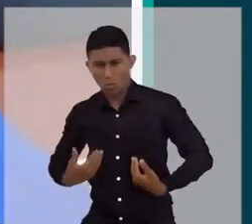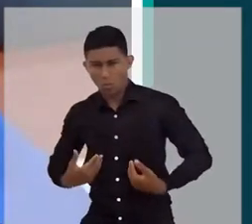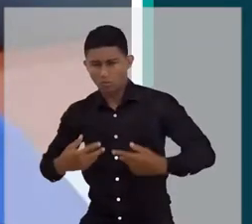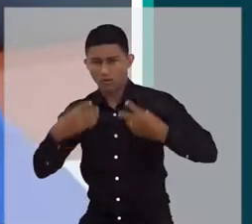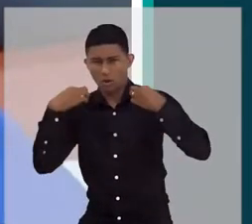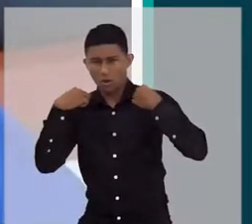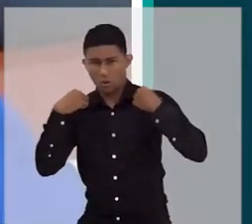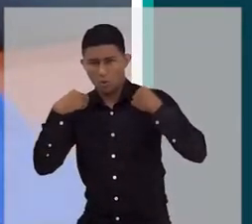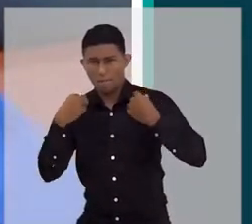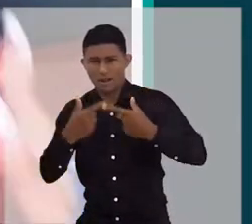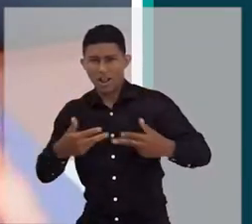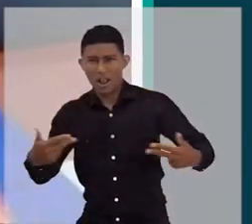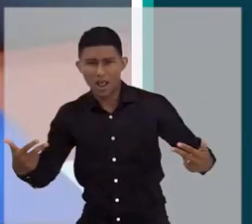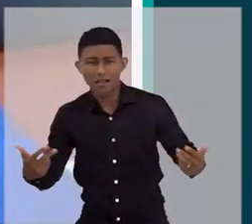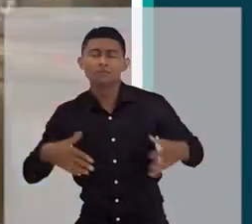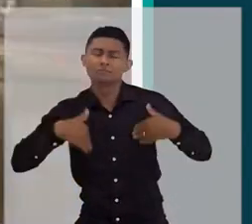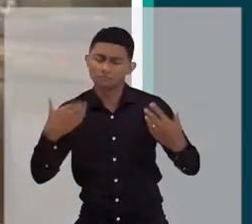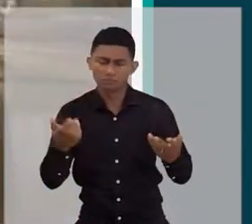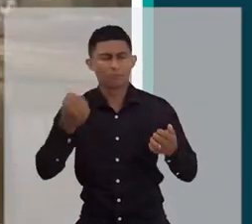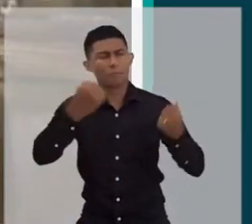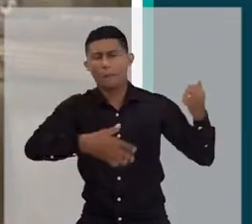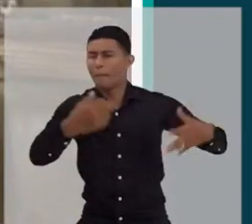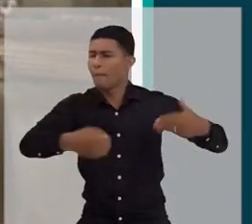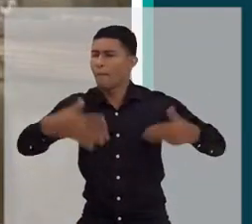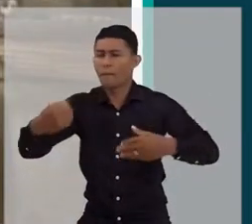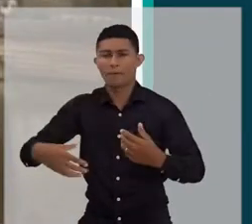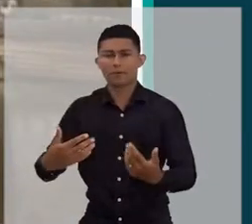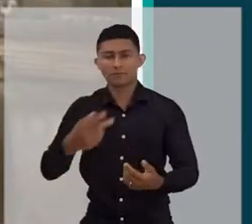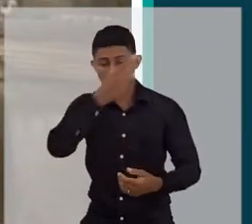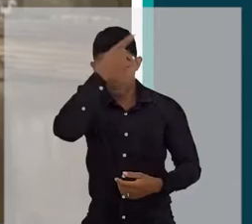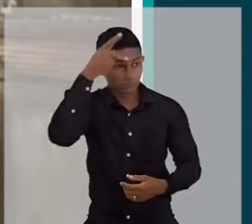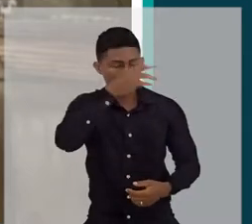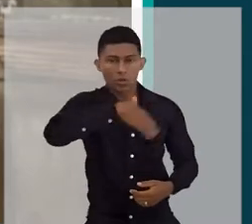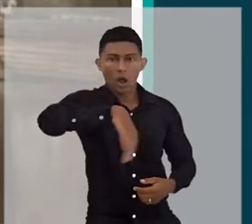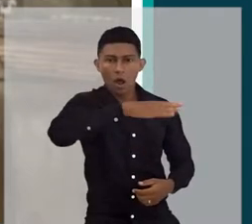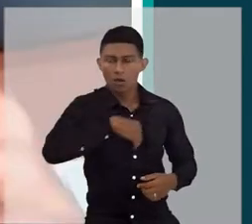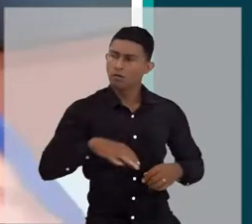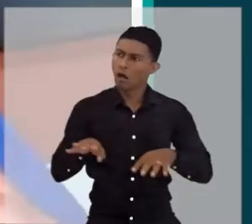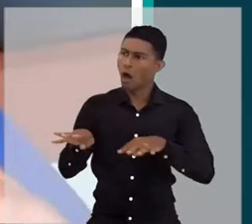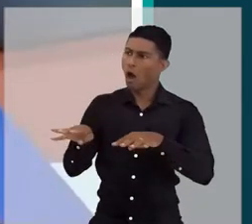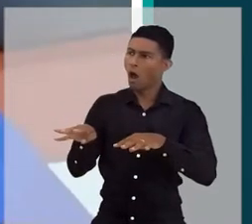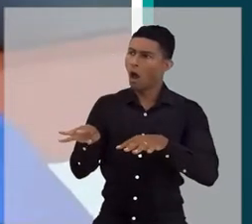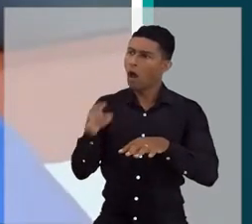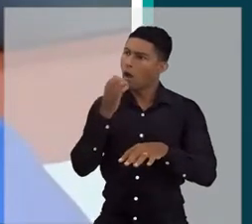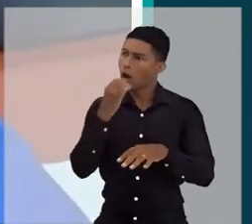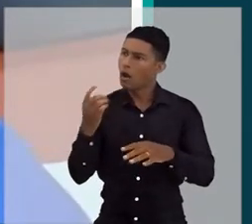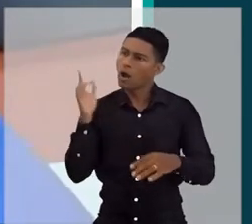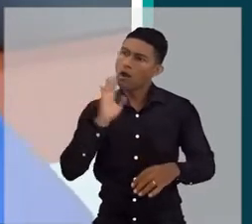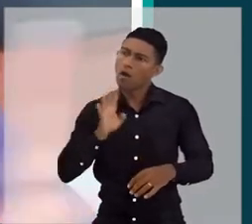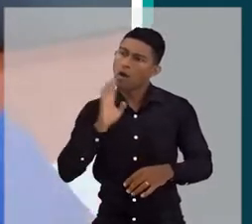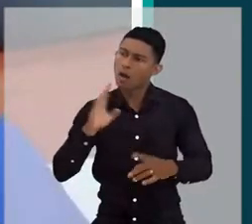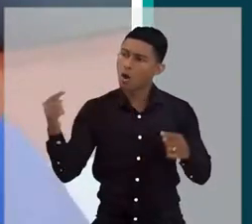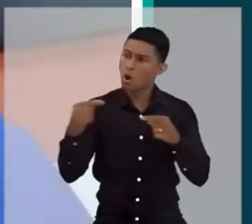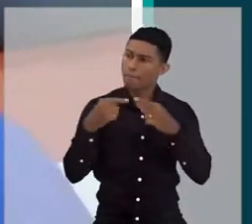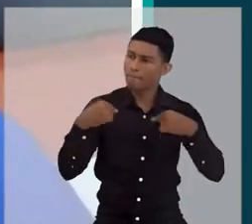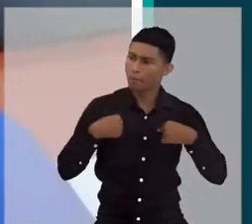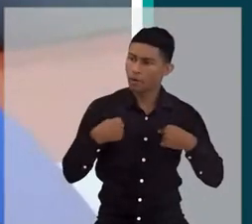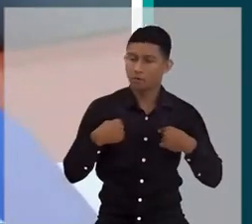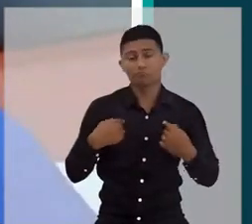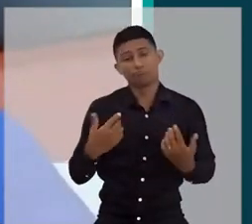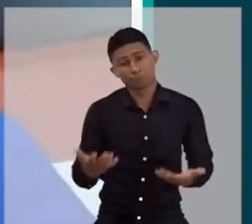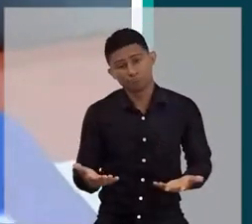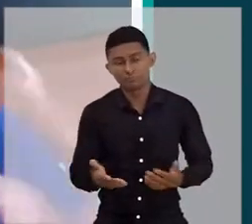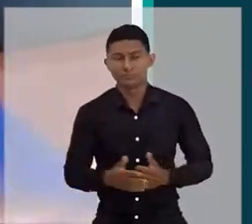Pronto. Colou com uma comunidade. Eu tô falando, eu tô falando de pessoas, gente, de diversas idades.